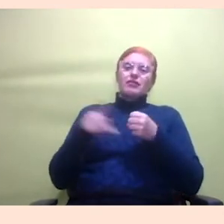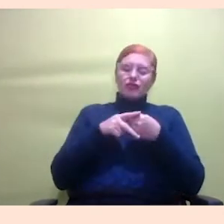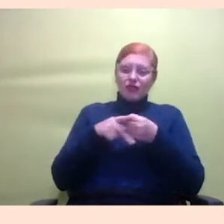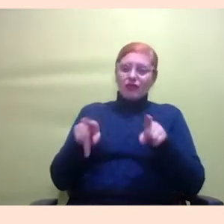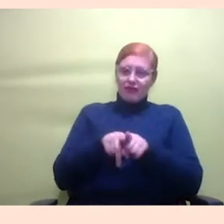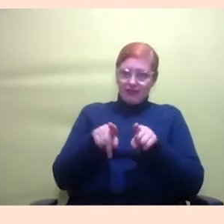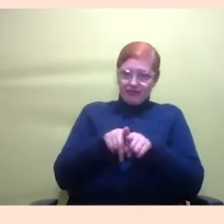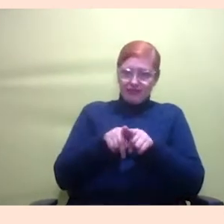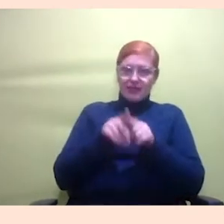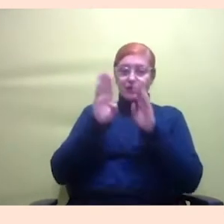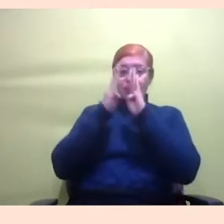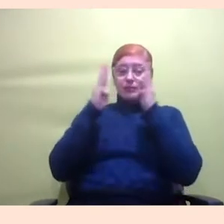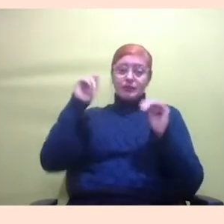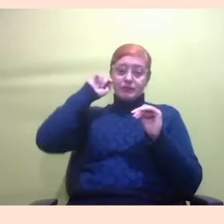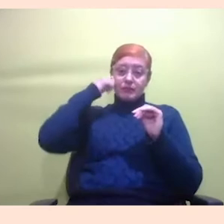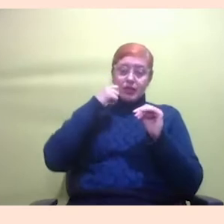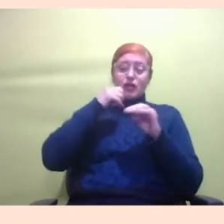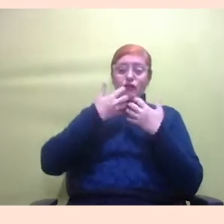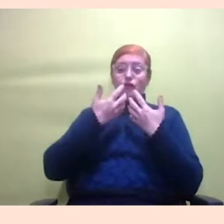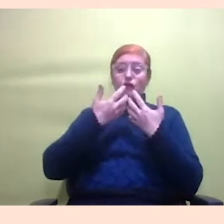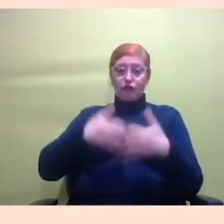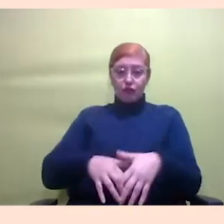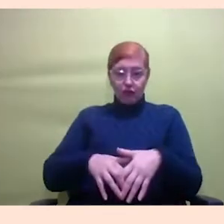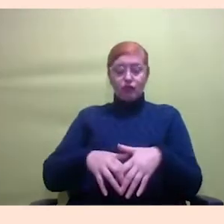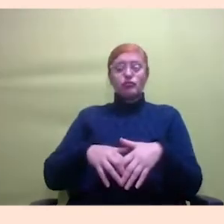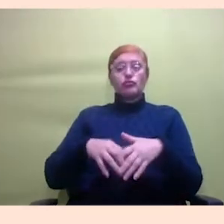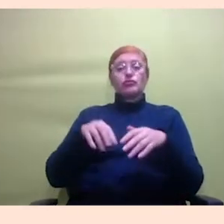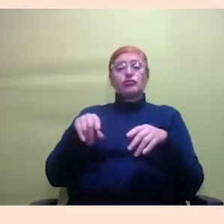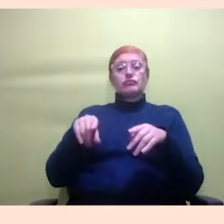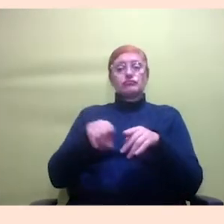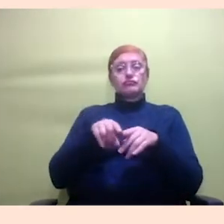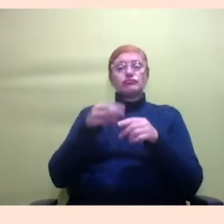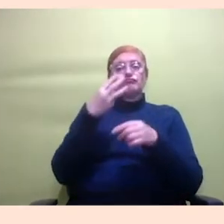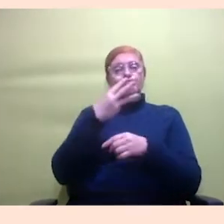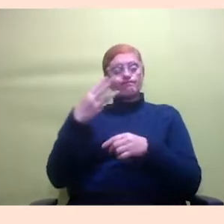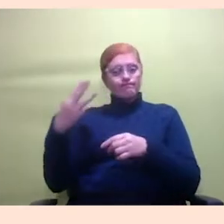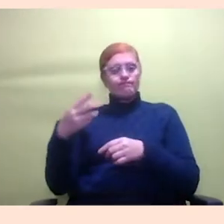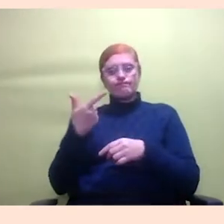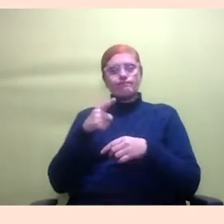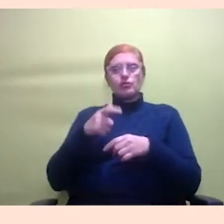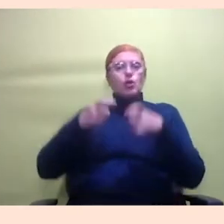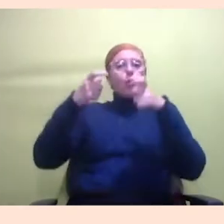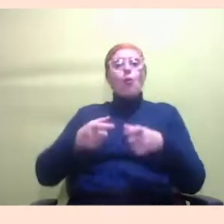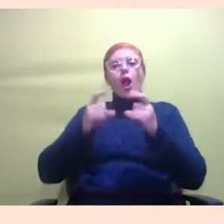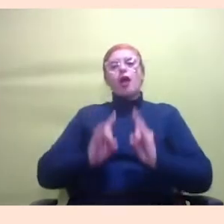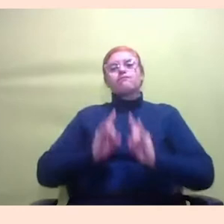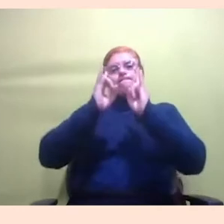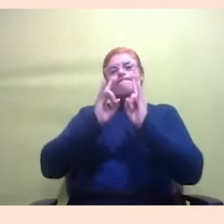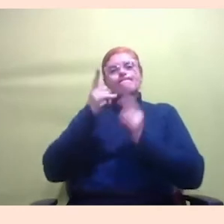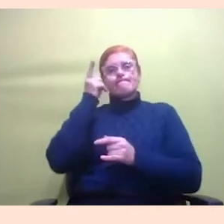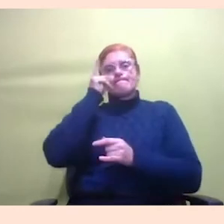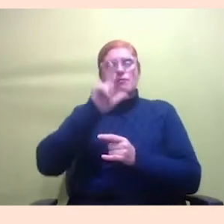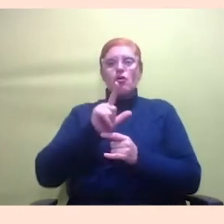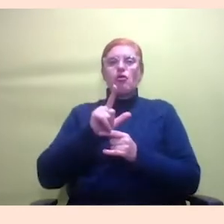funciona basicamente online porque a gente não tem recursos também para ter um espaço, a gente acaba não conseguindo fazer tantos eventos